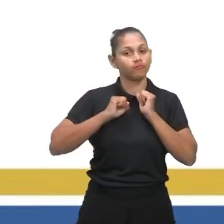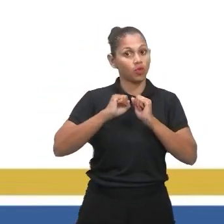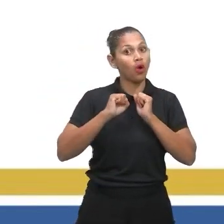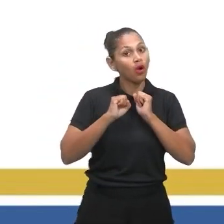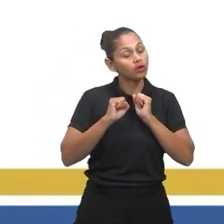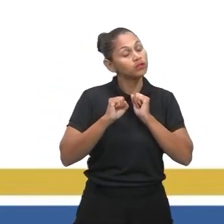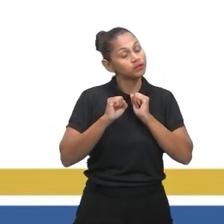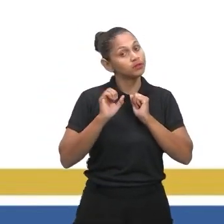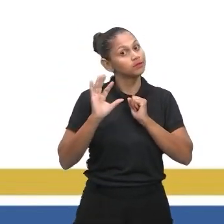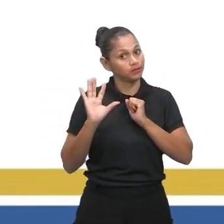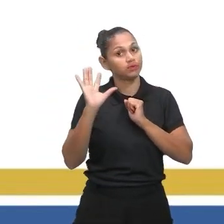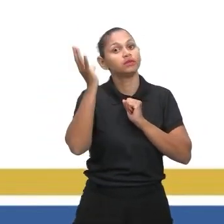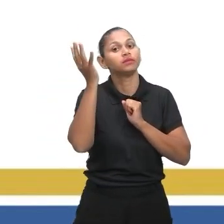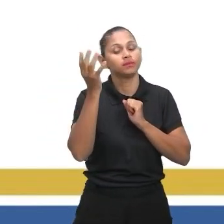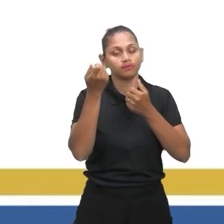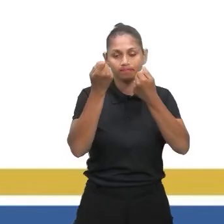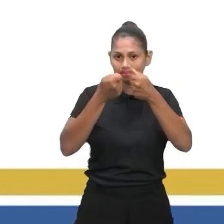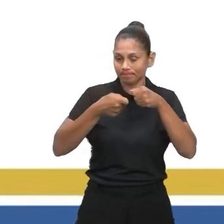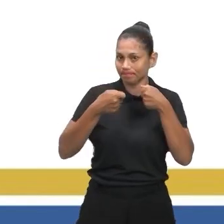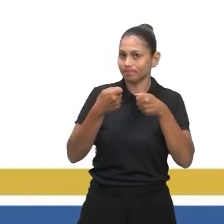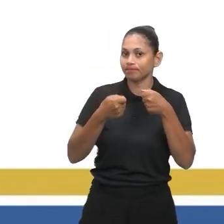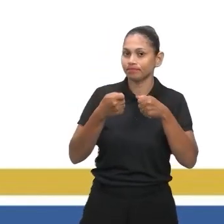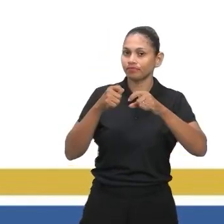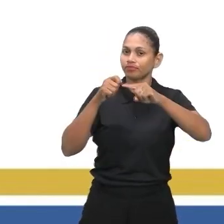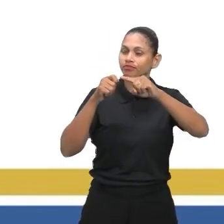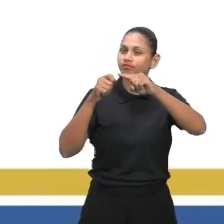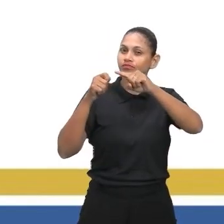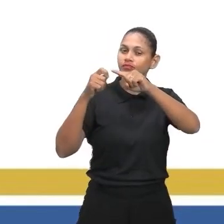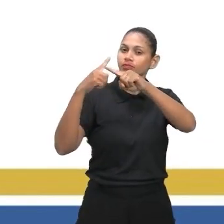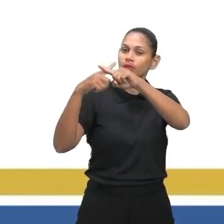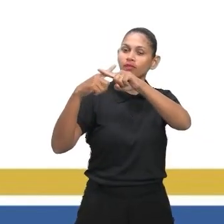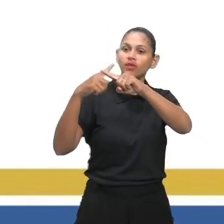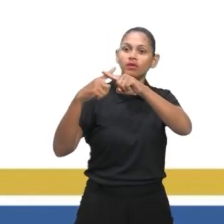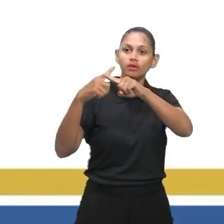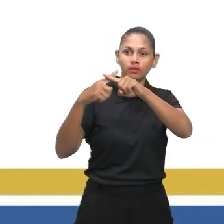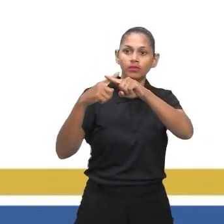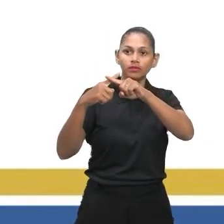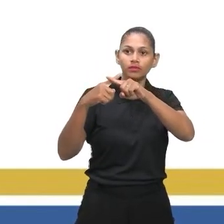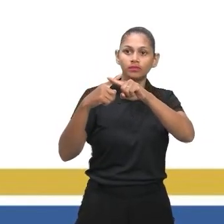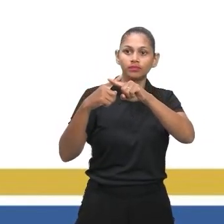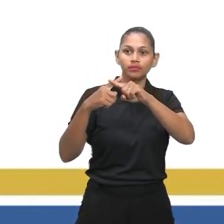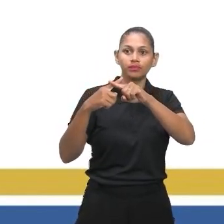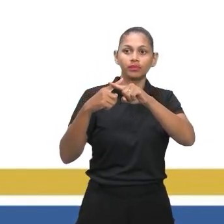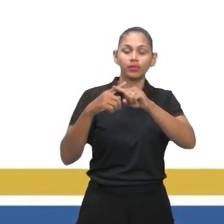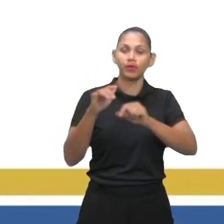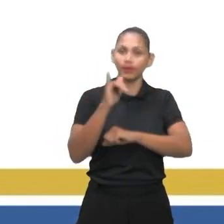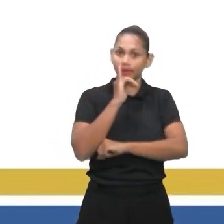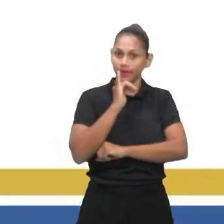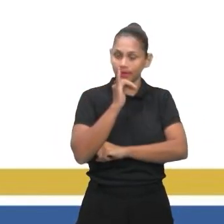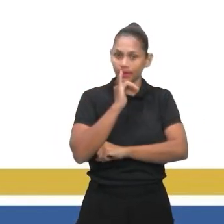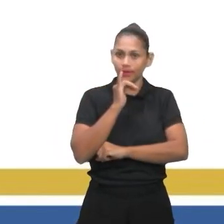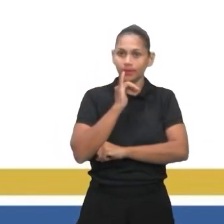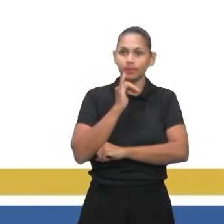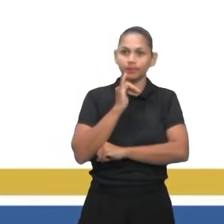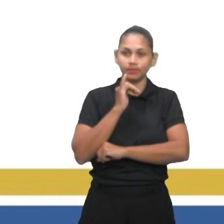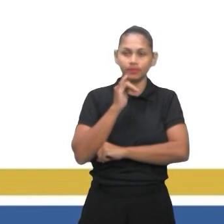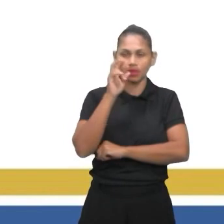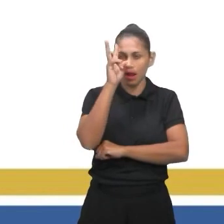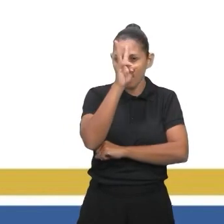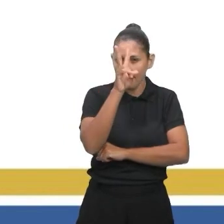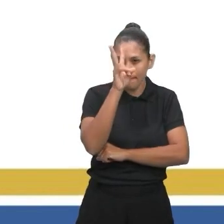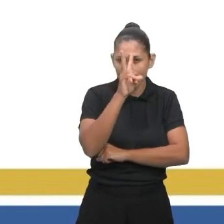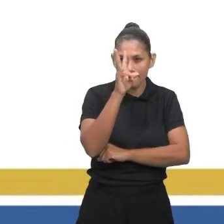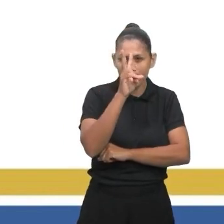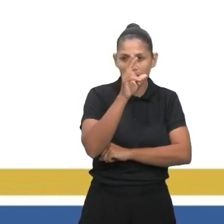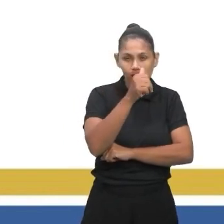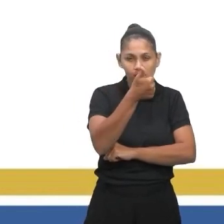porcentagem, você vai multiplicar por esse valor. Ou, seria o quê? Lembrar que cem por cento é o